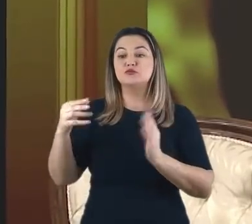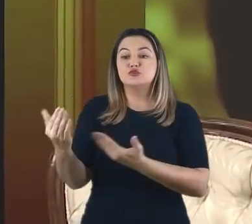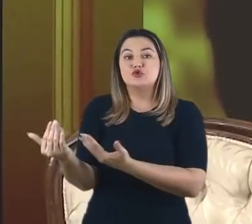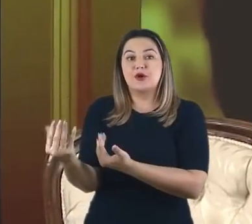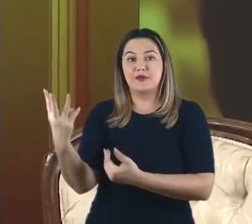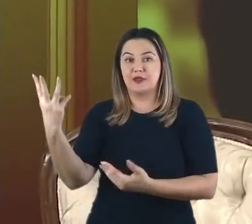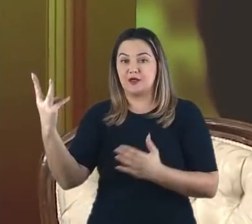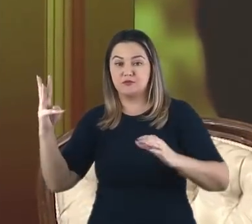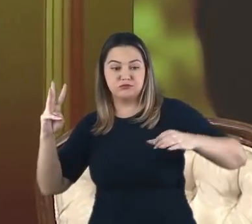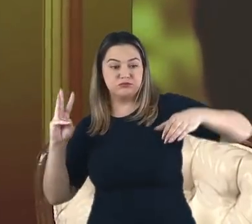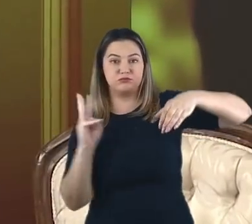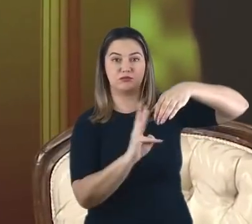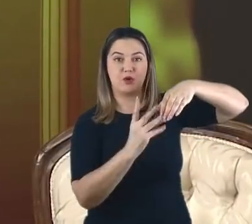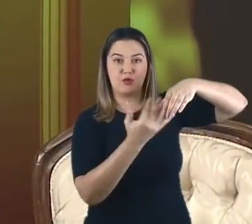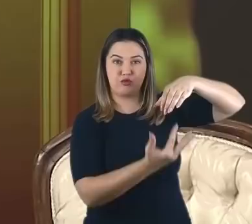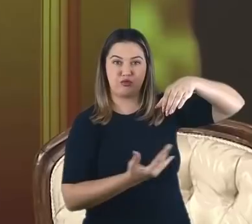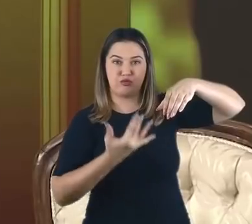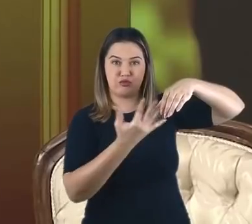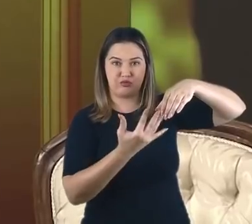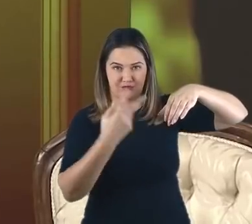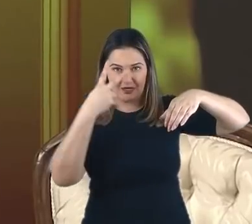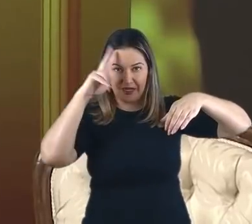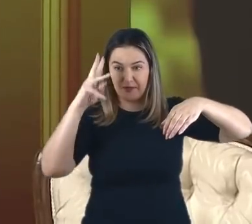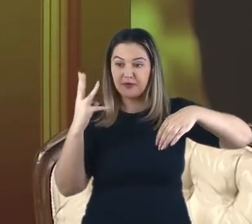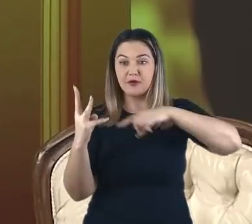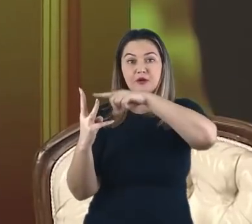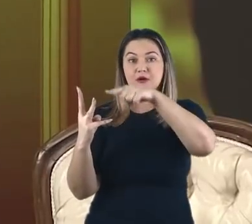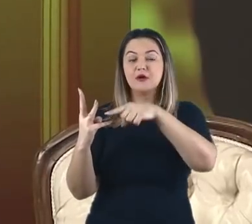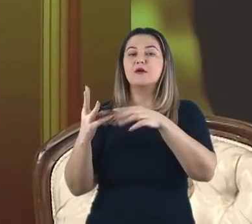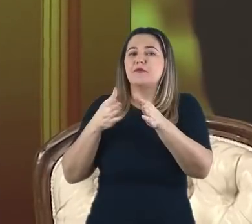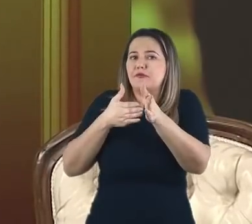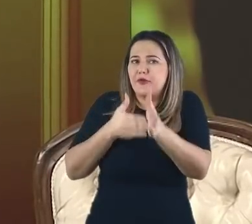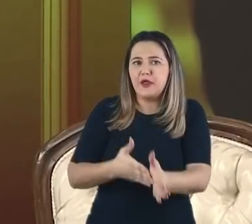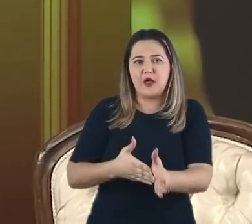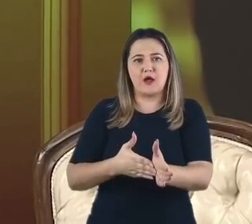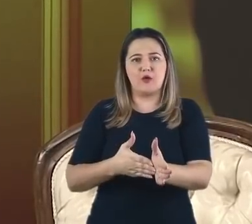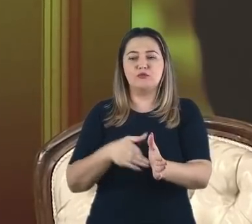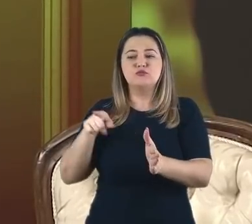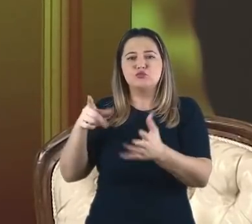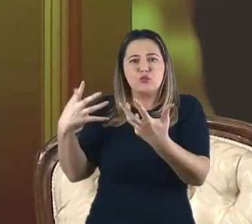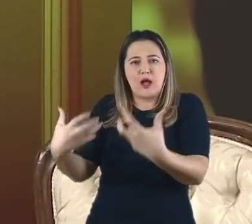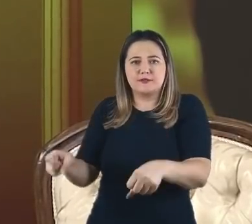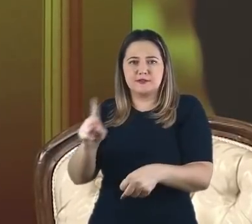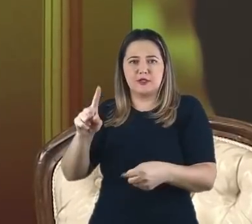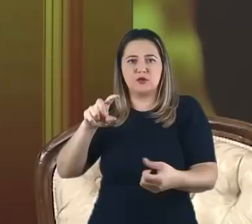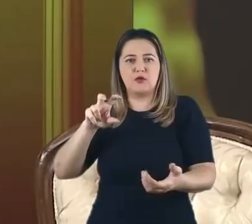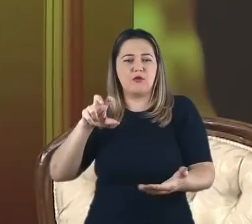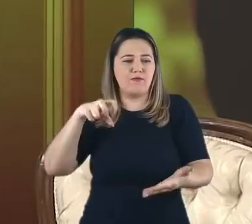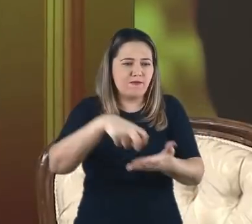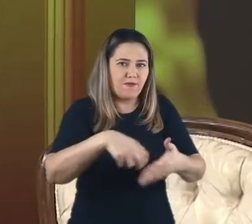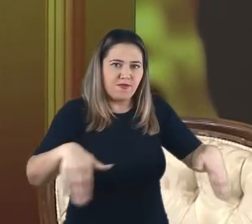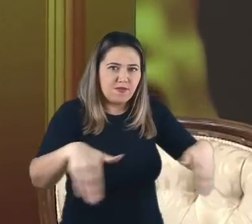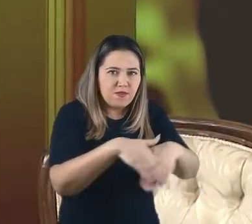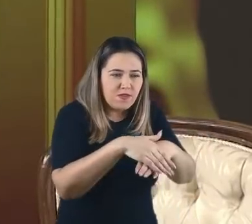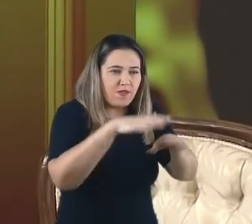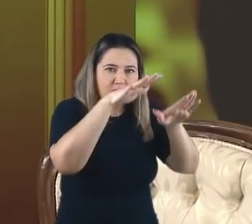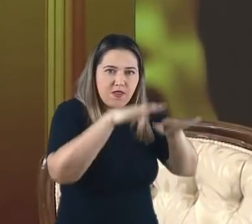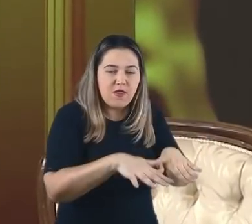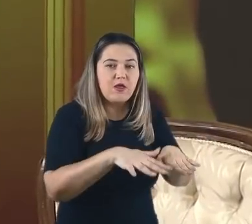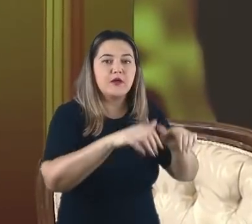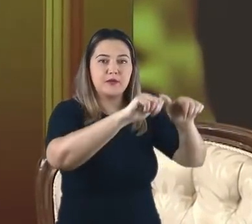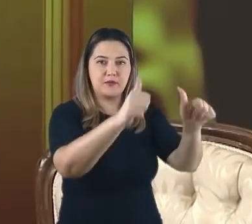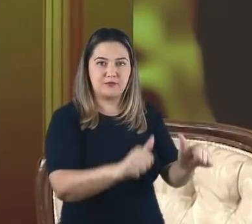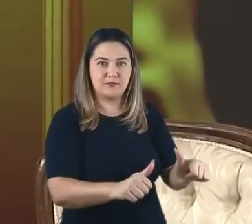ardente. Você se lembra, os amigos de Daniel foram fiéis a Deus e não aceitaram adorar a imagem de Nabucodonosor. Qual foi o